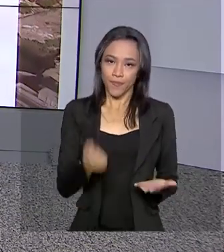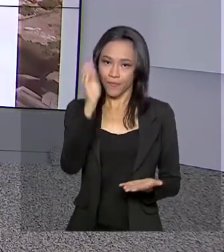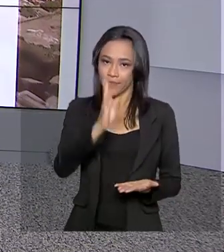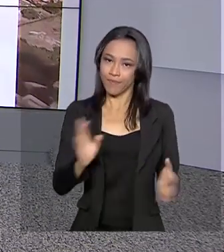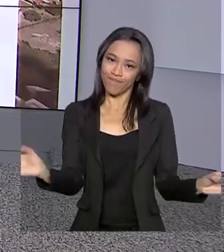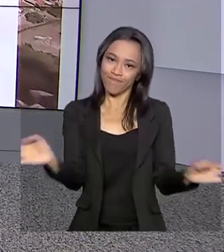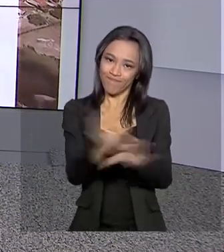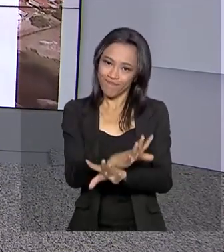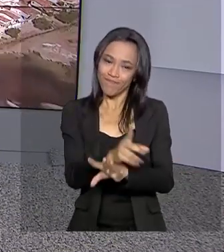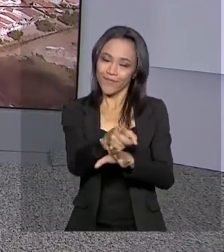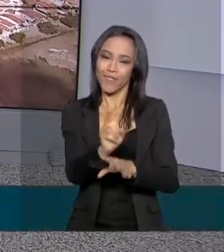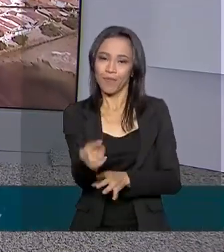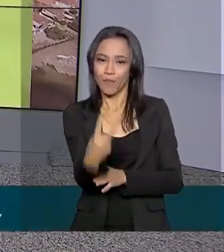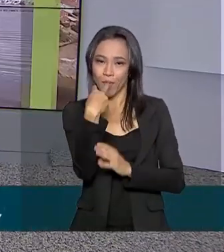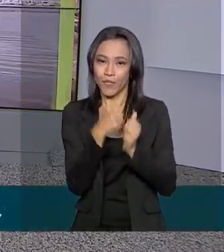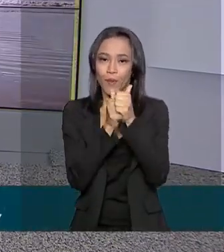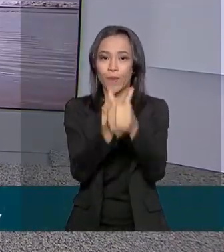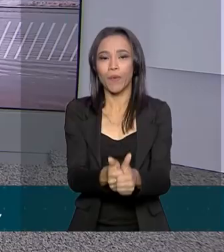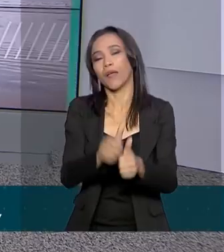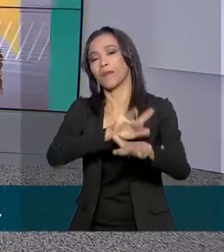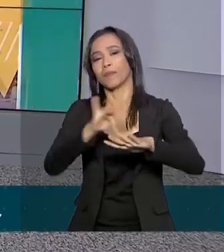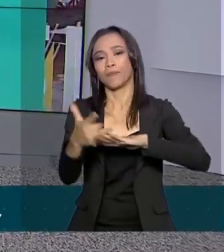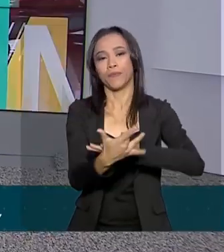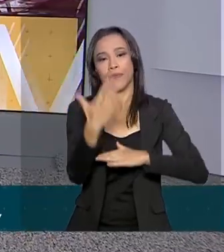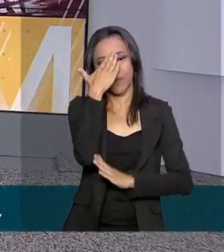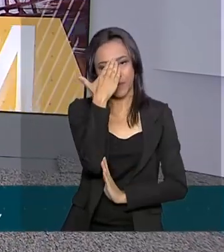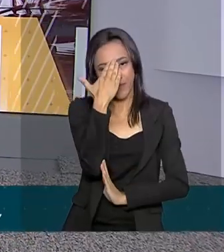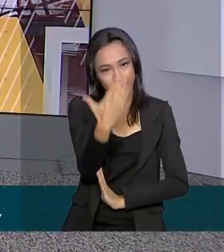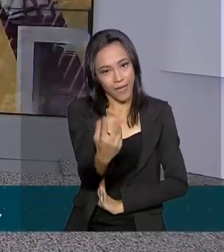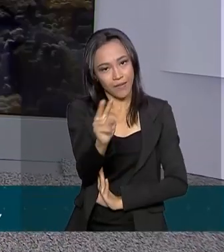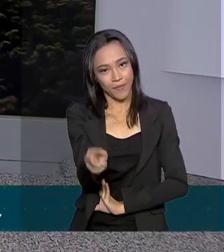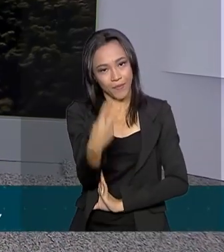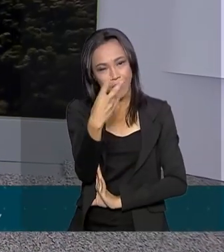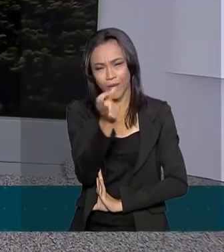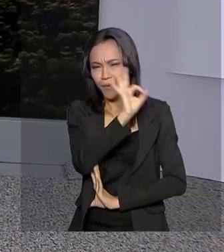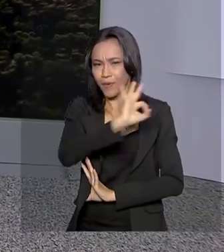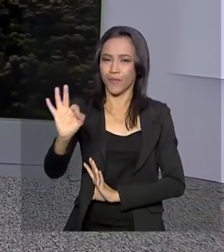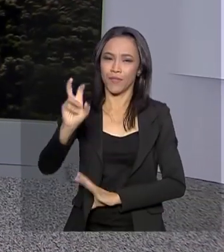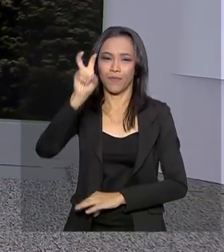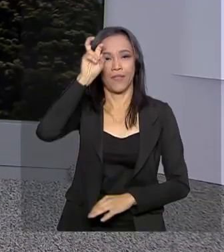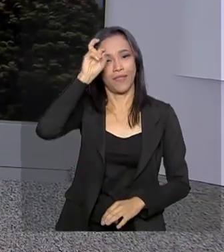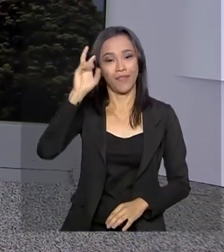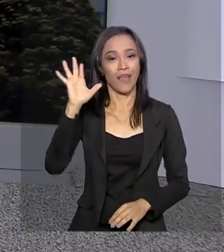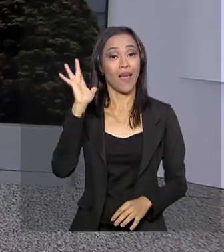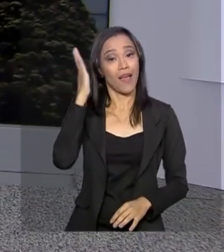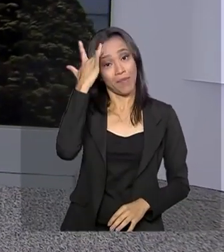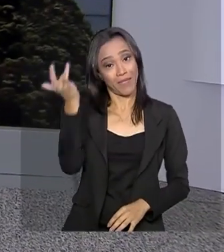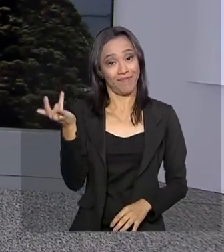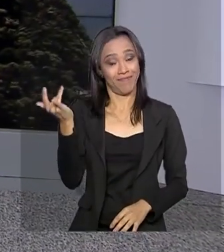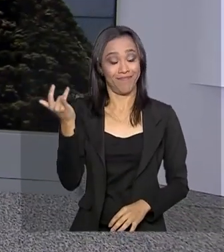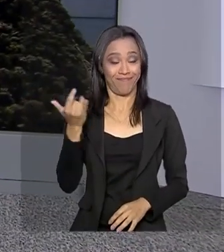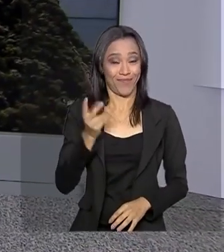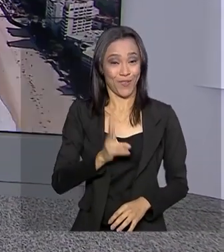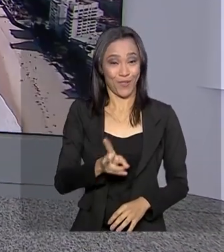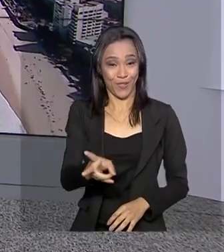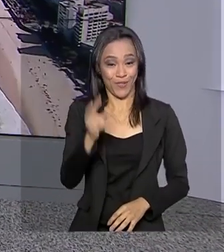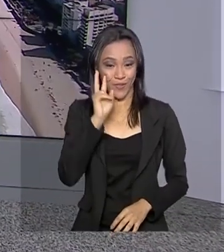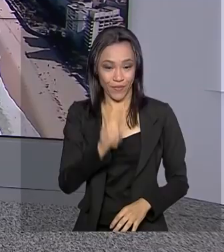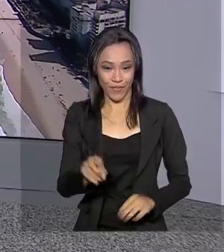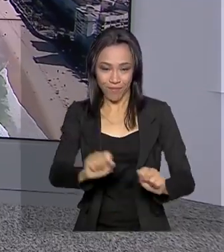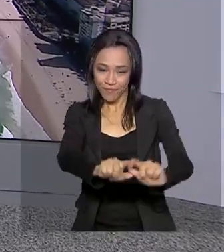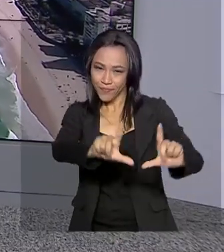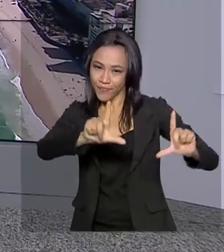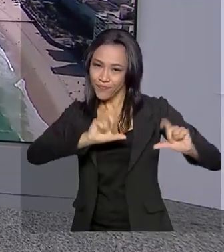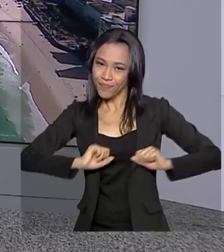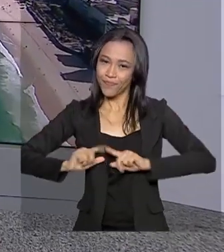em Dia termina aqui. Nos acompanhe também pelas redes sociais. Obrigada pela sua companhia. Ótima quinta-feira e até amanhã. Fique com imagens de cartões